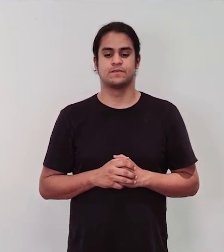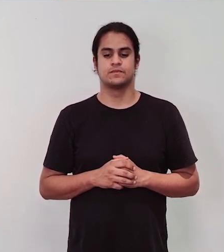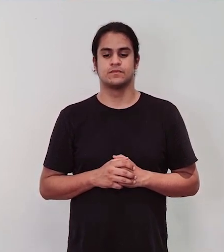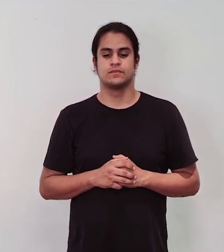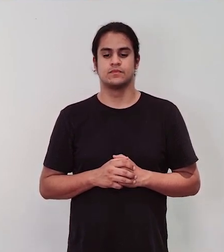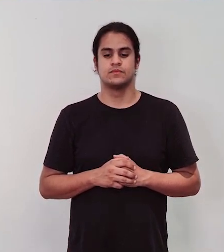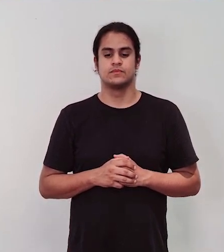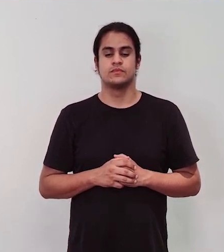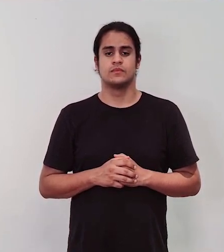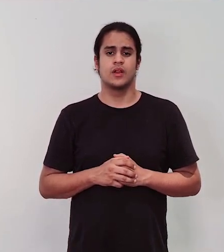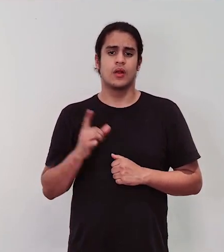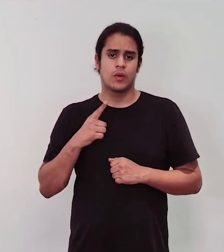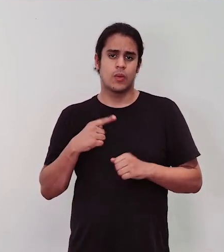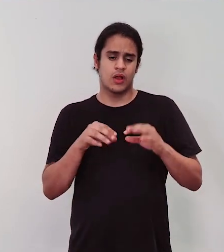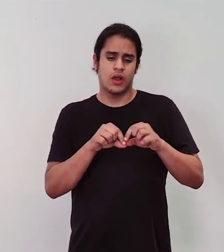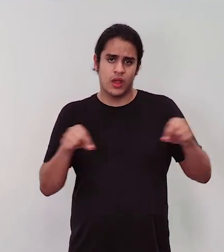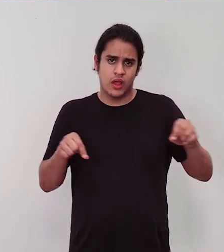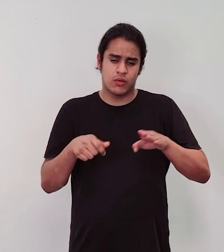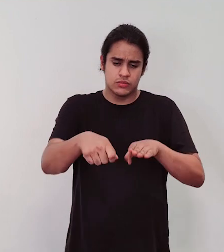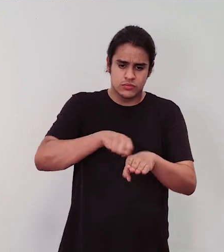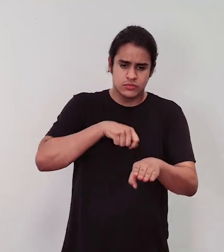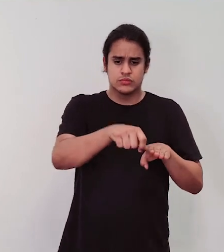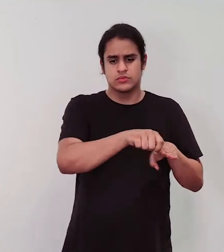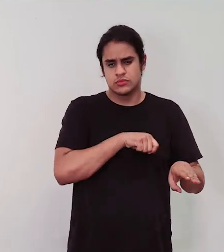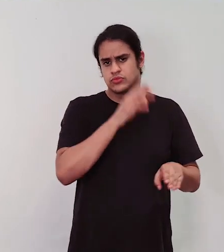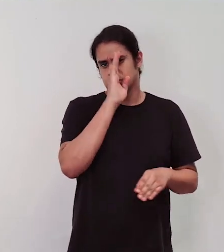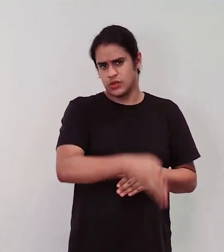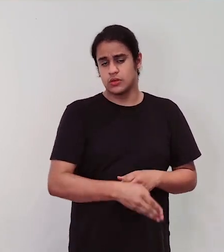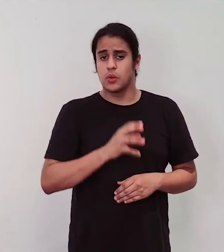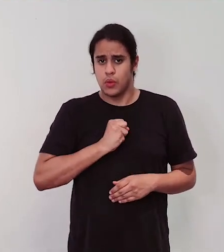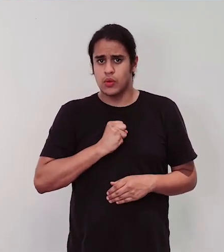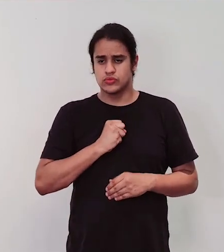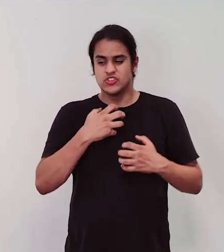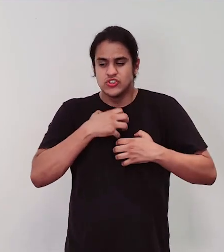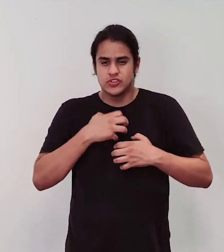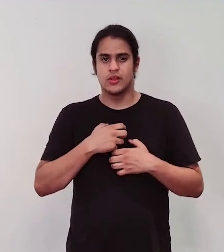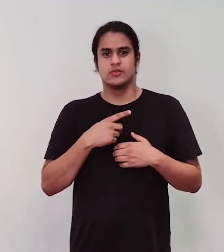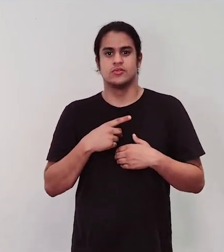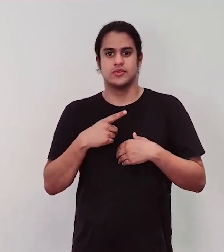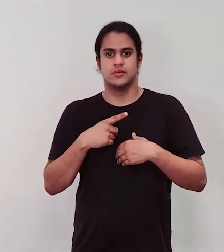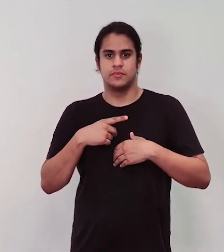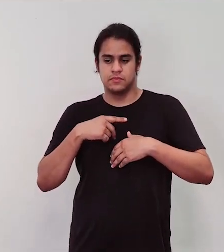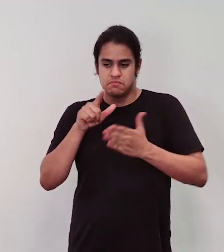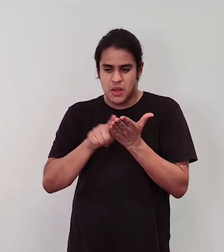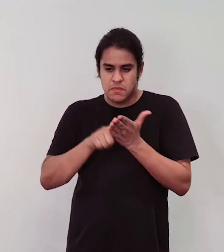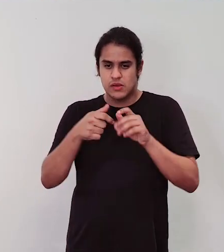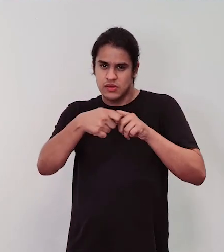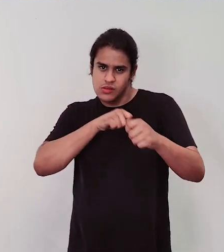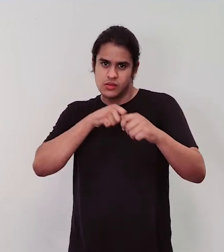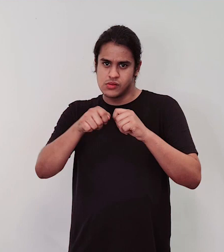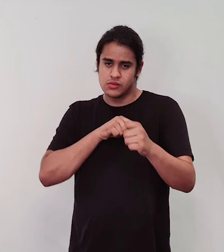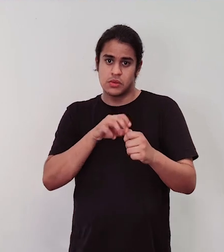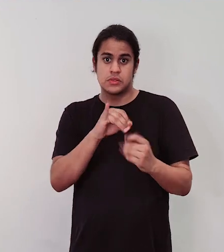eu vou cortar com a régua eu eu acho que fica legal esse efeito do papel rasgado então a gente pode cortar com a tesoura